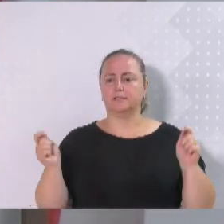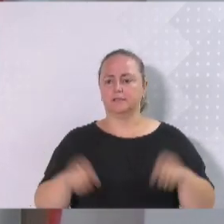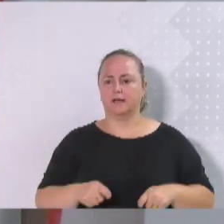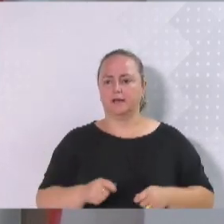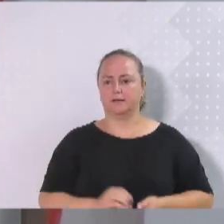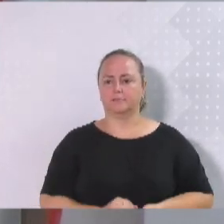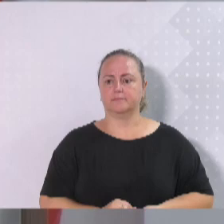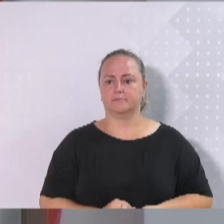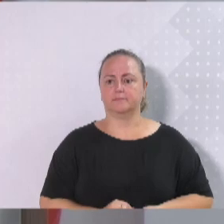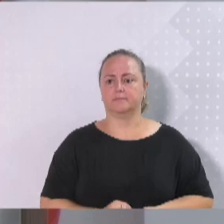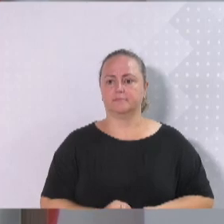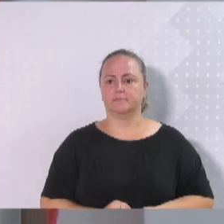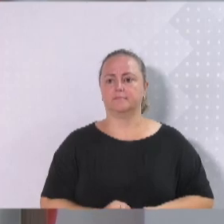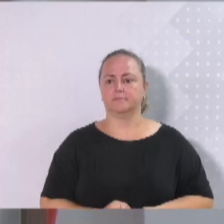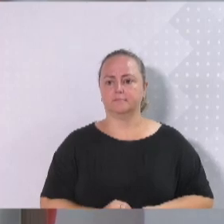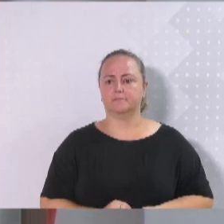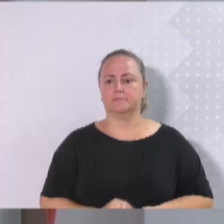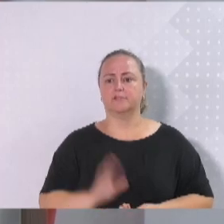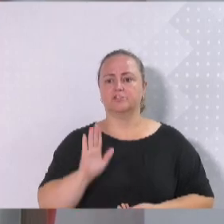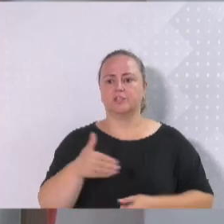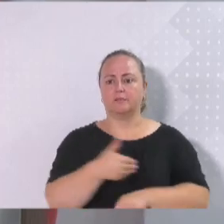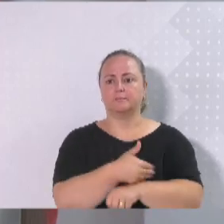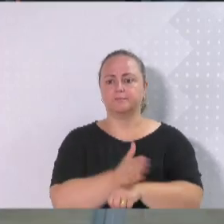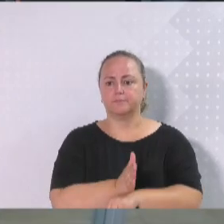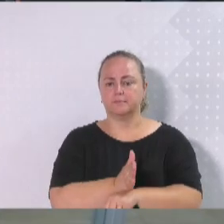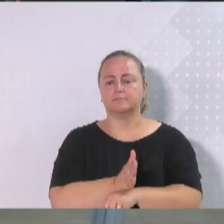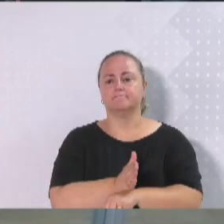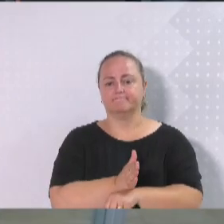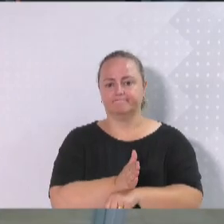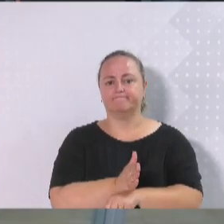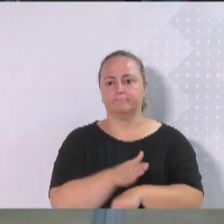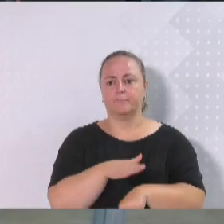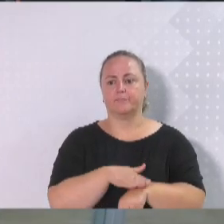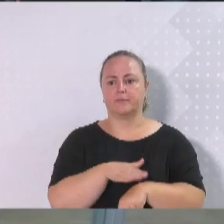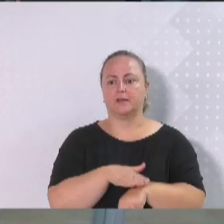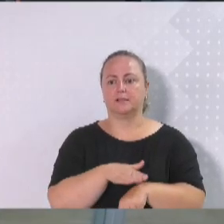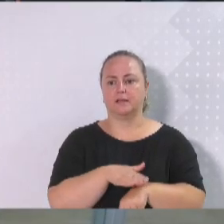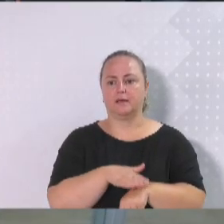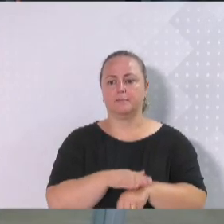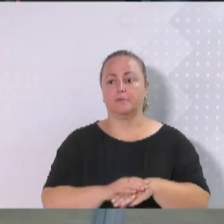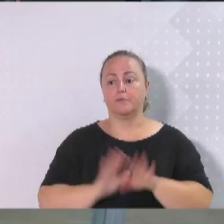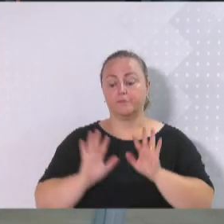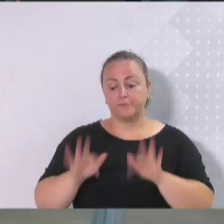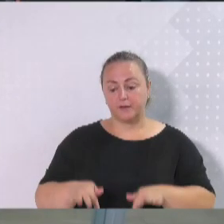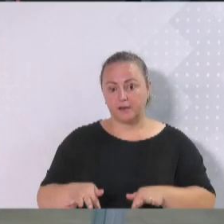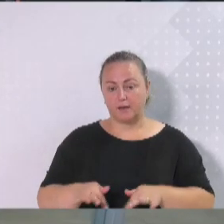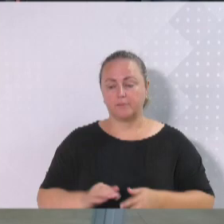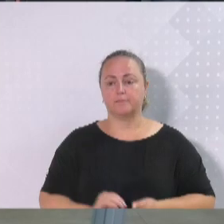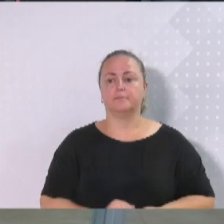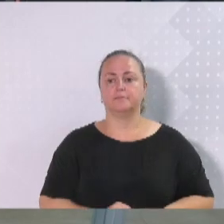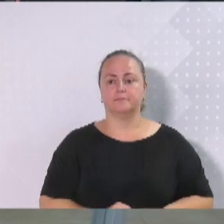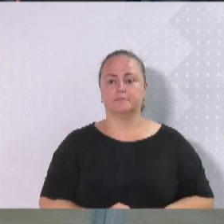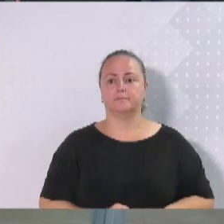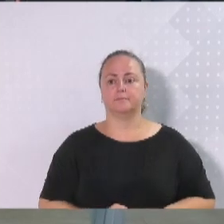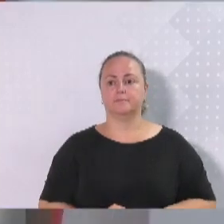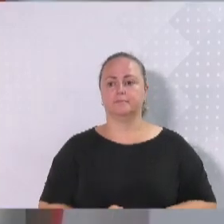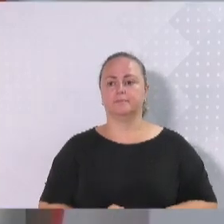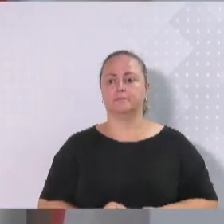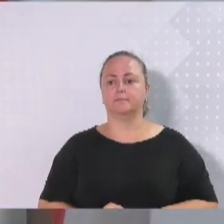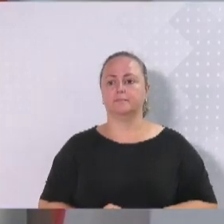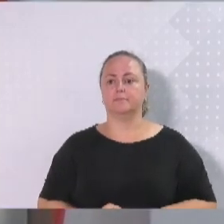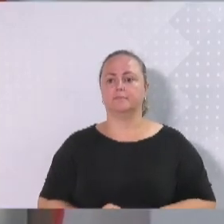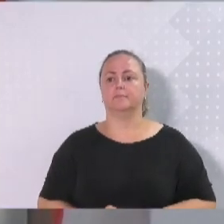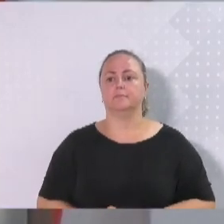Obrigado, já extrapolou o tempo. Se a senhora quiser fazer a consideração final, eu lhe agradeço. Nós, então,